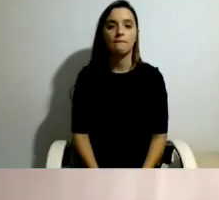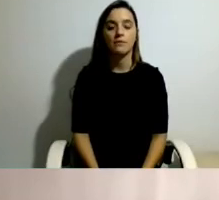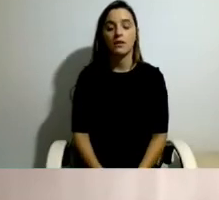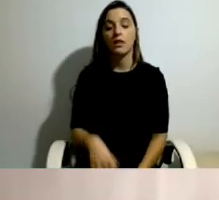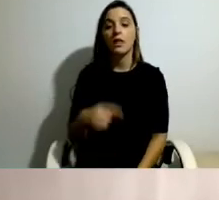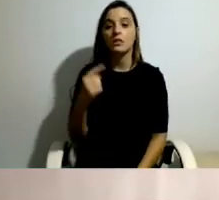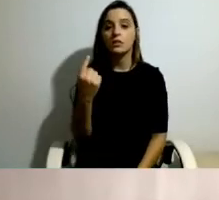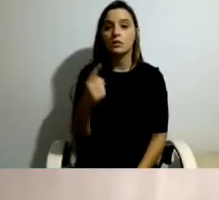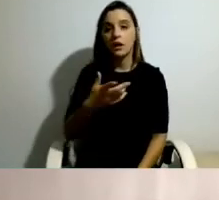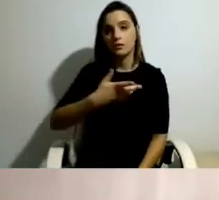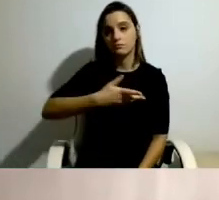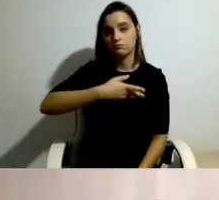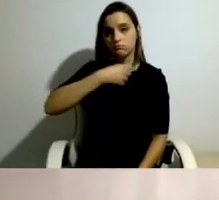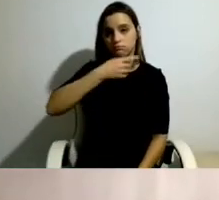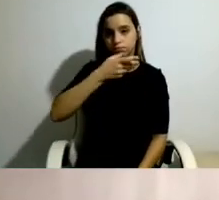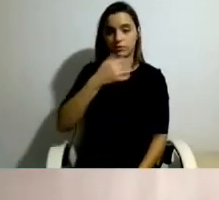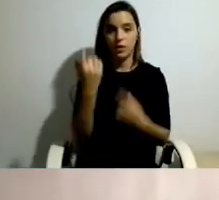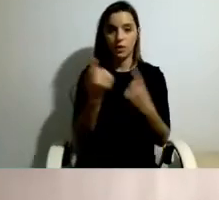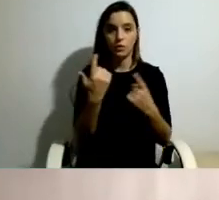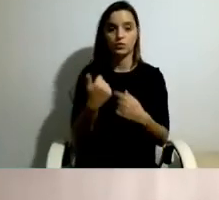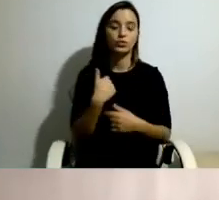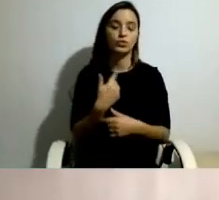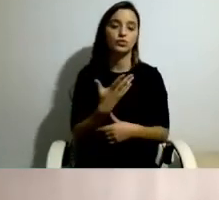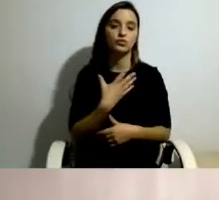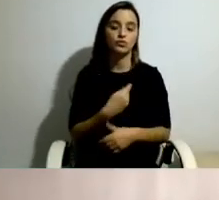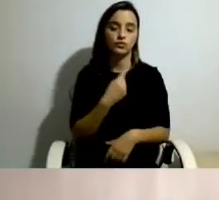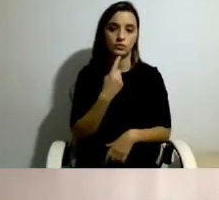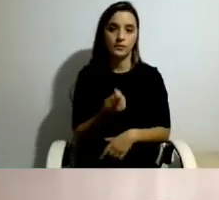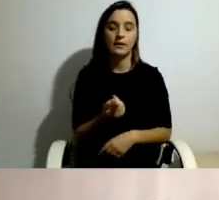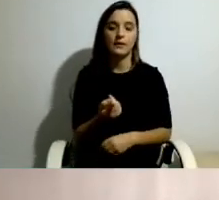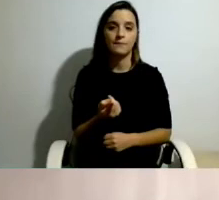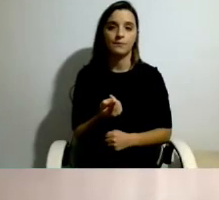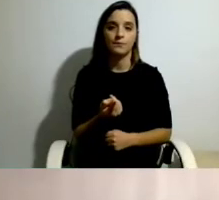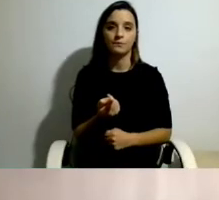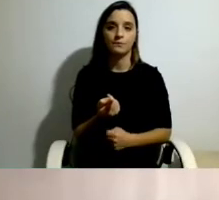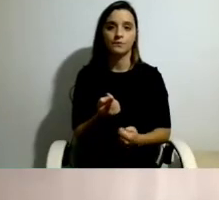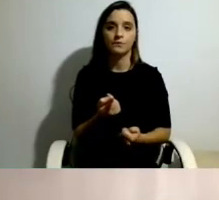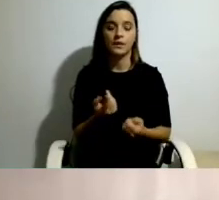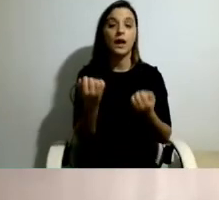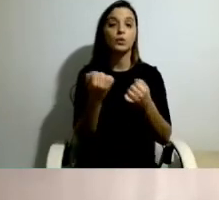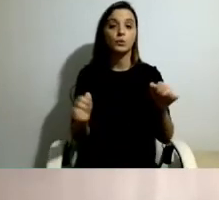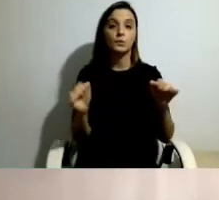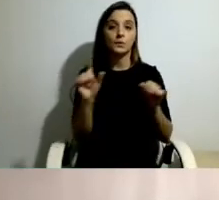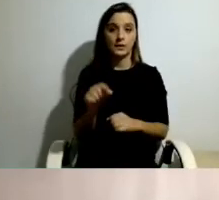eu ressalvava a questão da autonomia e decisão.